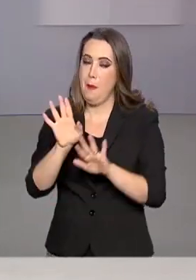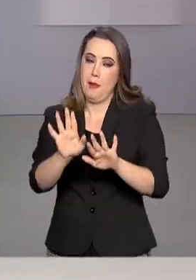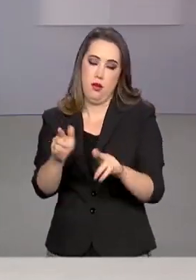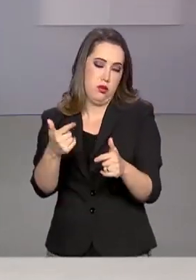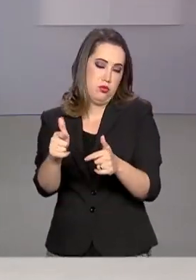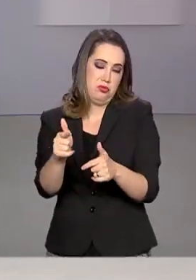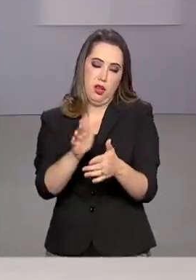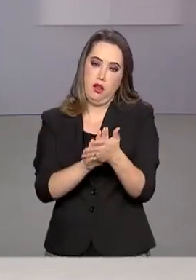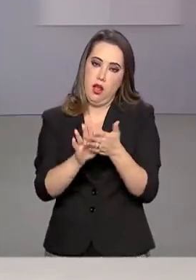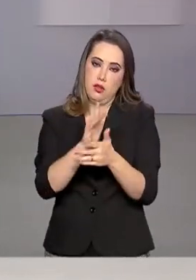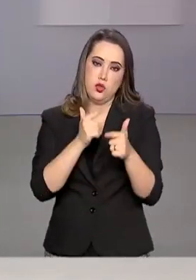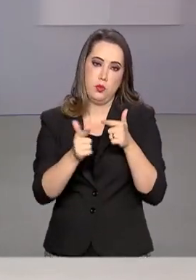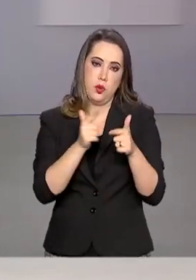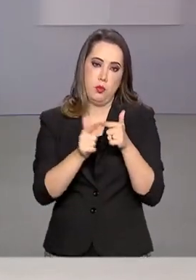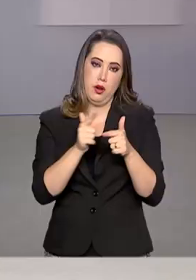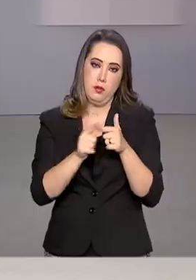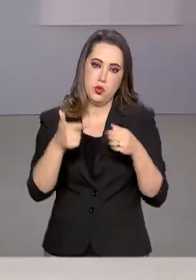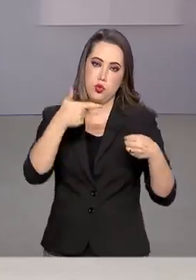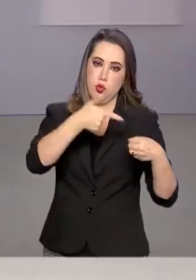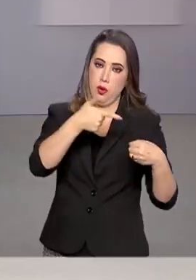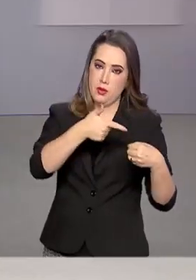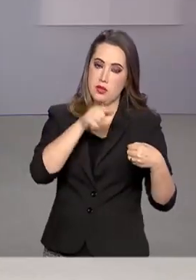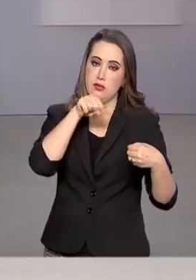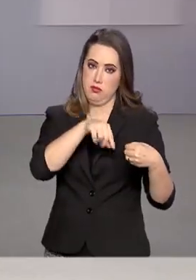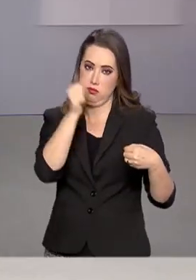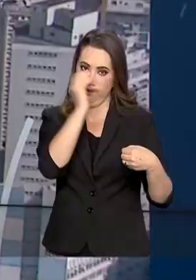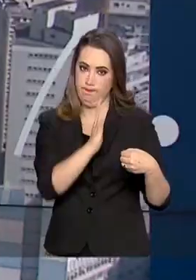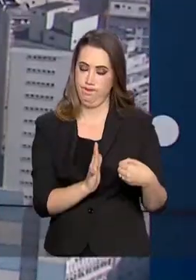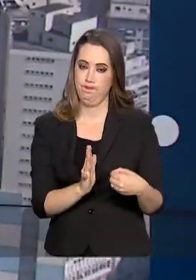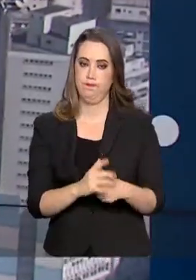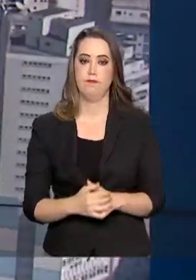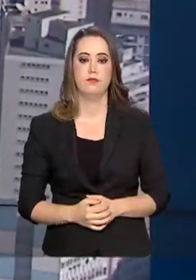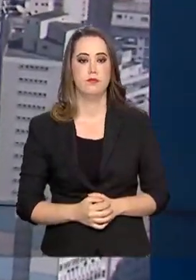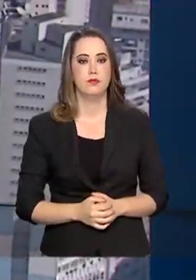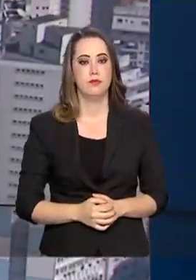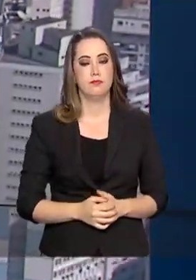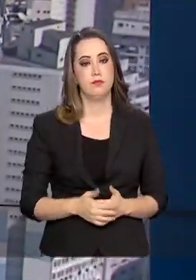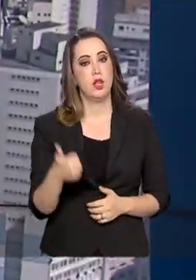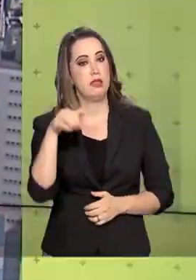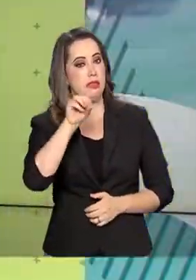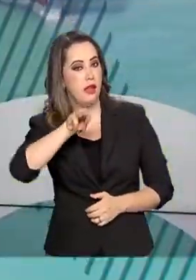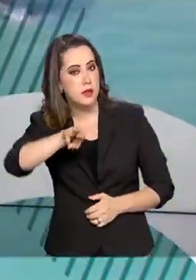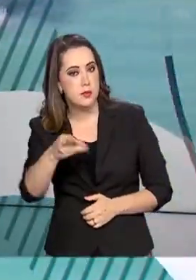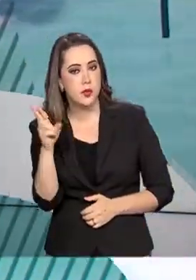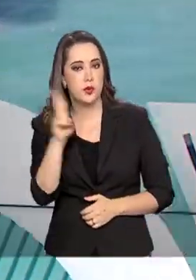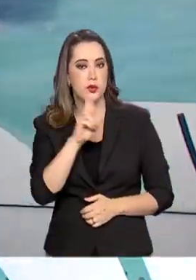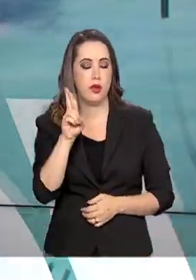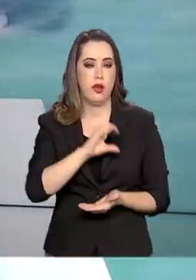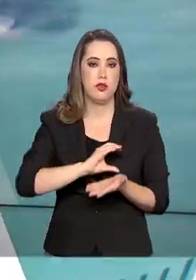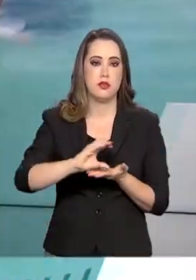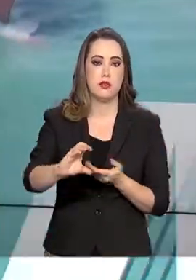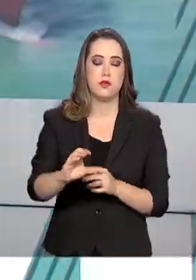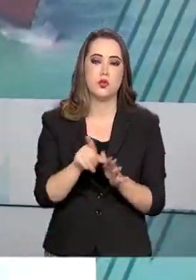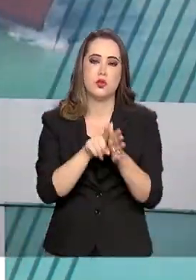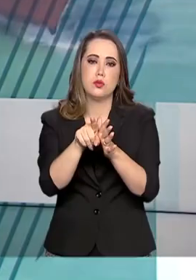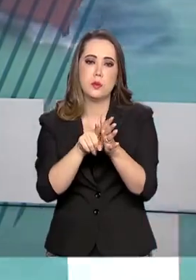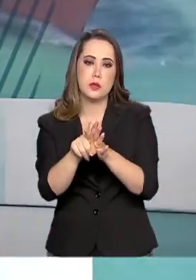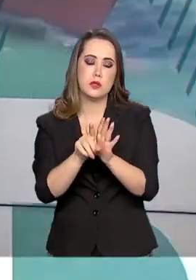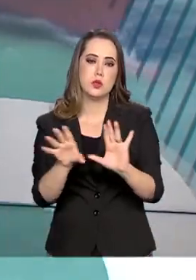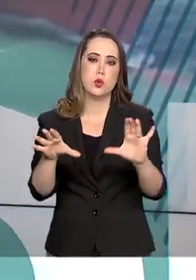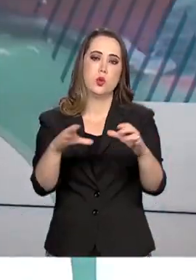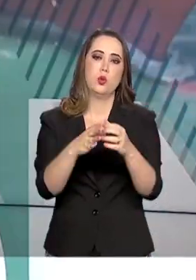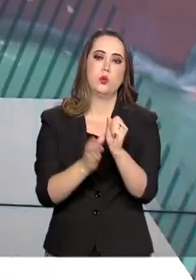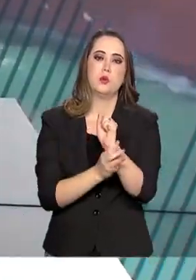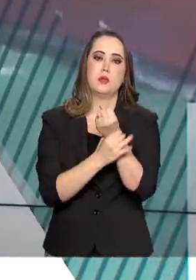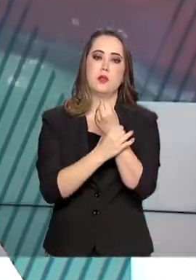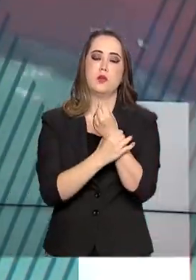impacto ao abastecimento de combustíveis aqui no Brasil. 10 milhões de reais vão ser investidos em pesquisas nas áreas